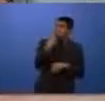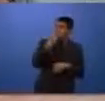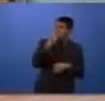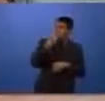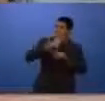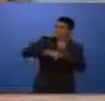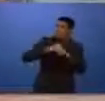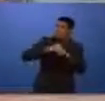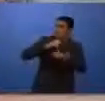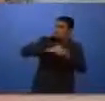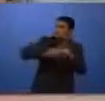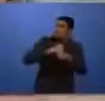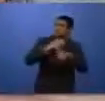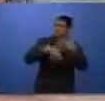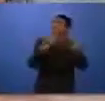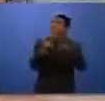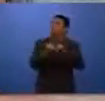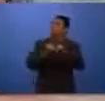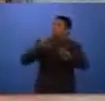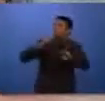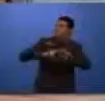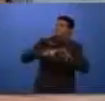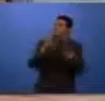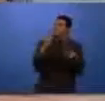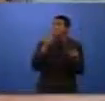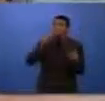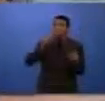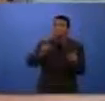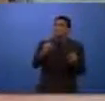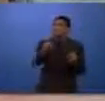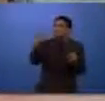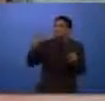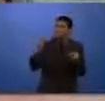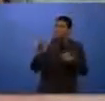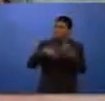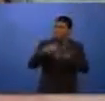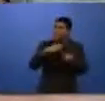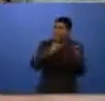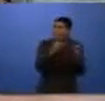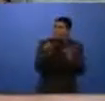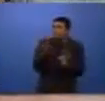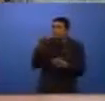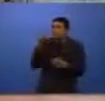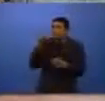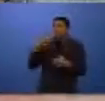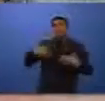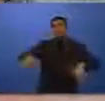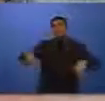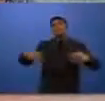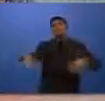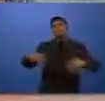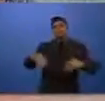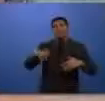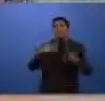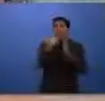anos no Estado do Paraná, já é responsável por diversas prisões e apreensões de pessoas ligadas diretamente ou associadas ao tráfico,